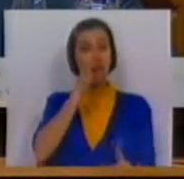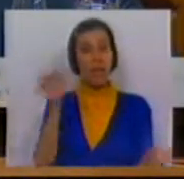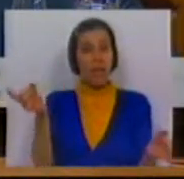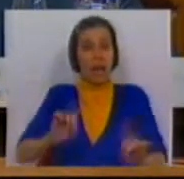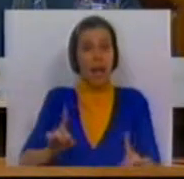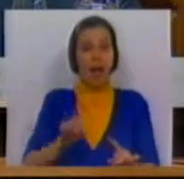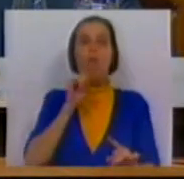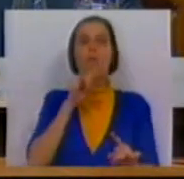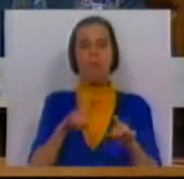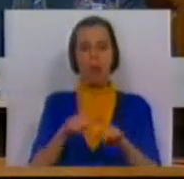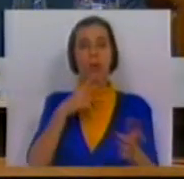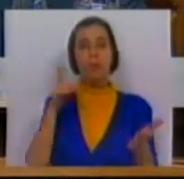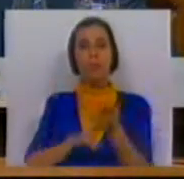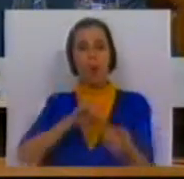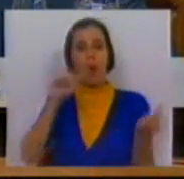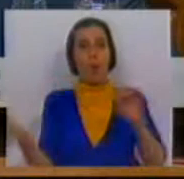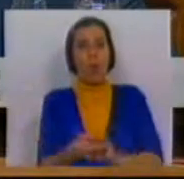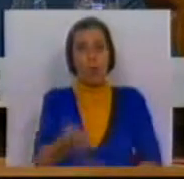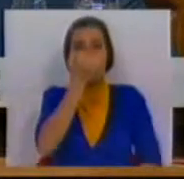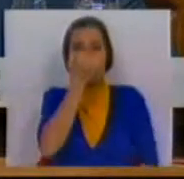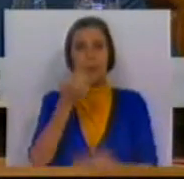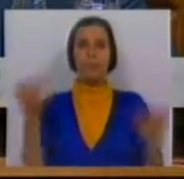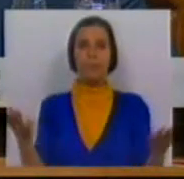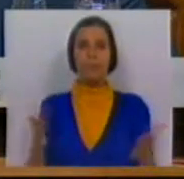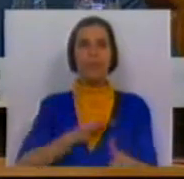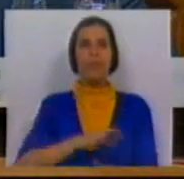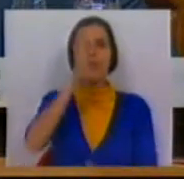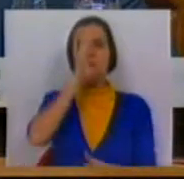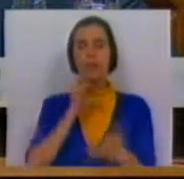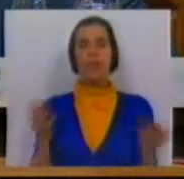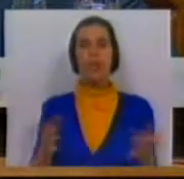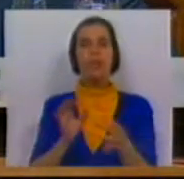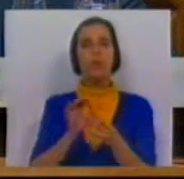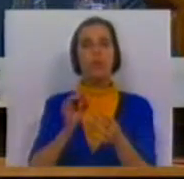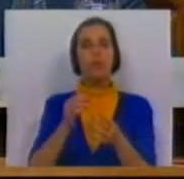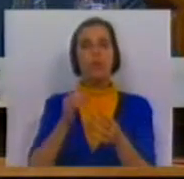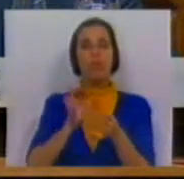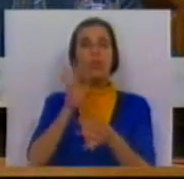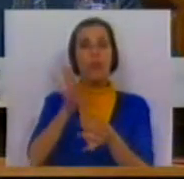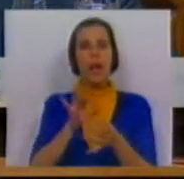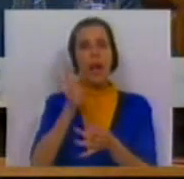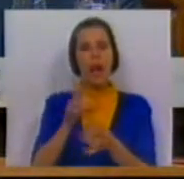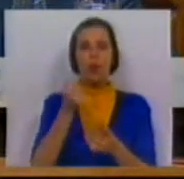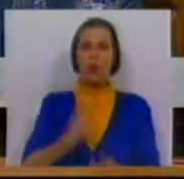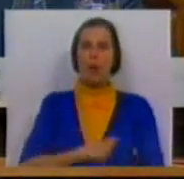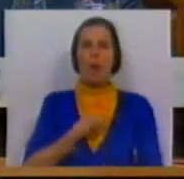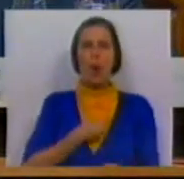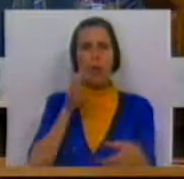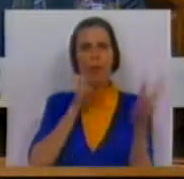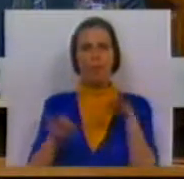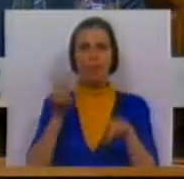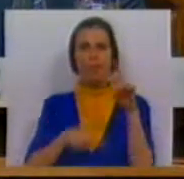contrário, poderá ter efeitos perversos. Sr. Ministro, os sinais que nos vão chegando são um pouco preocupantes,